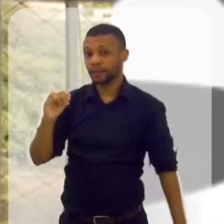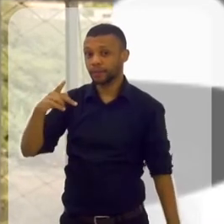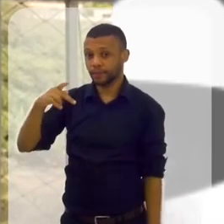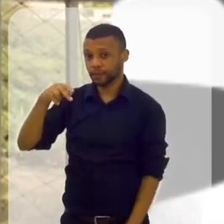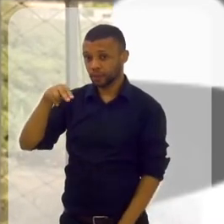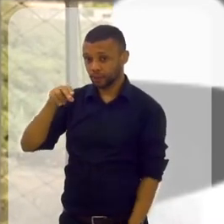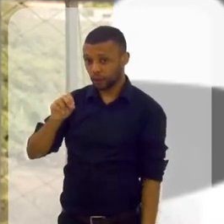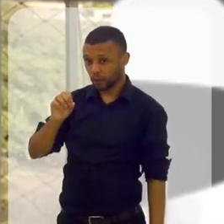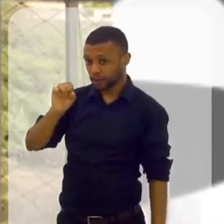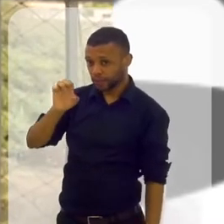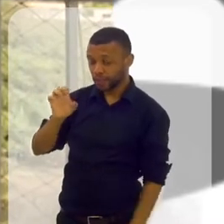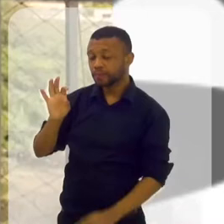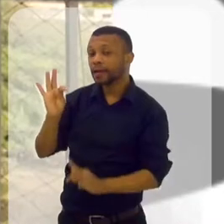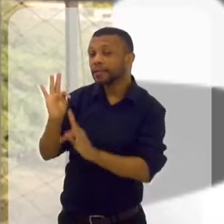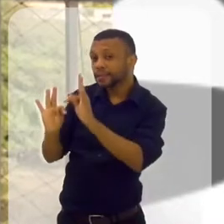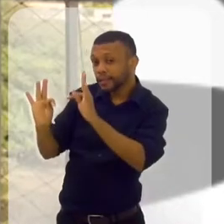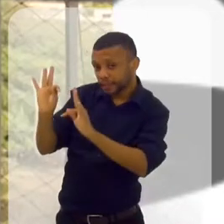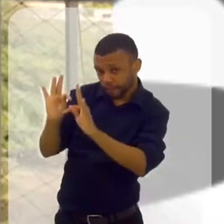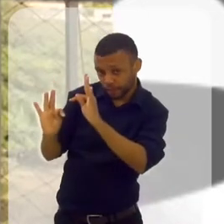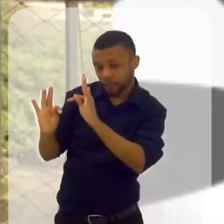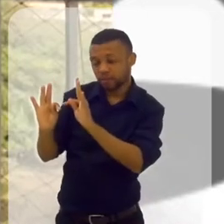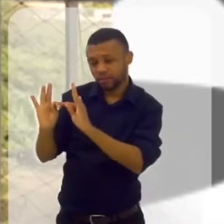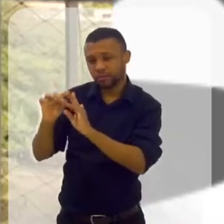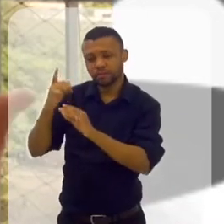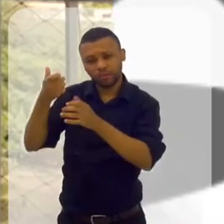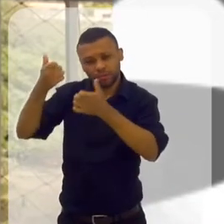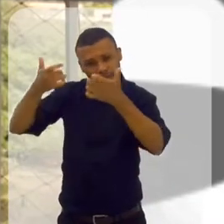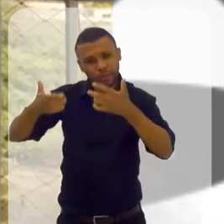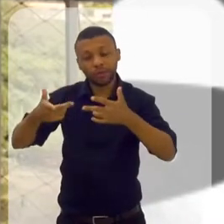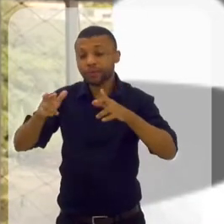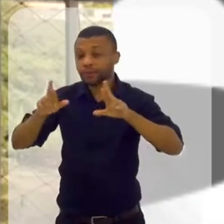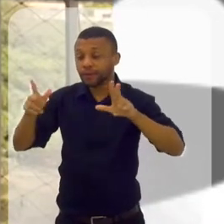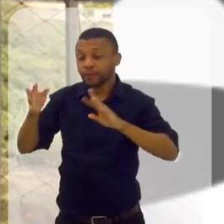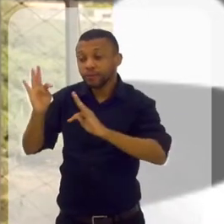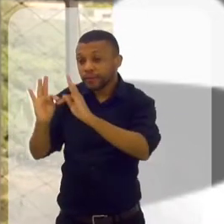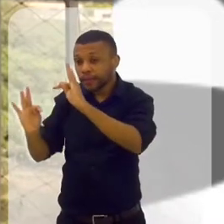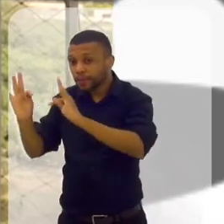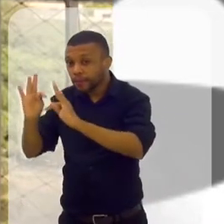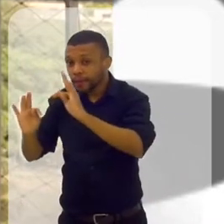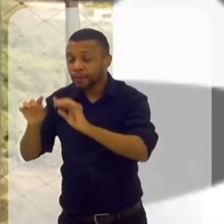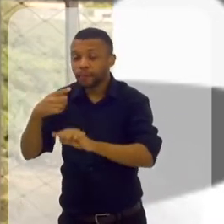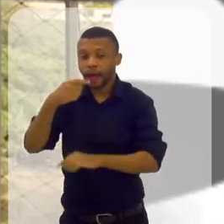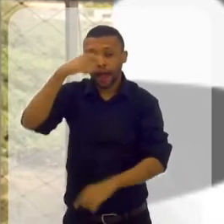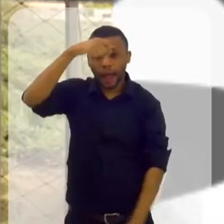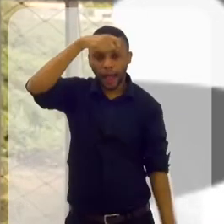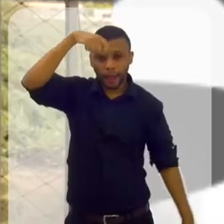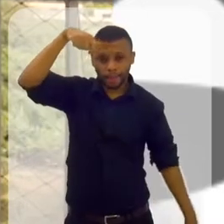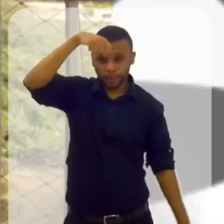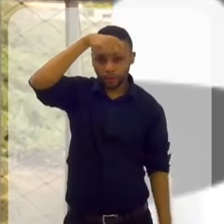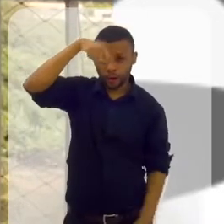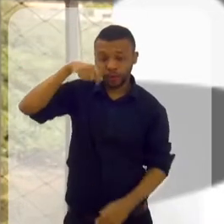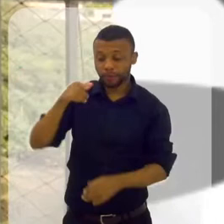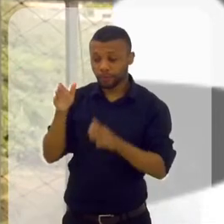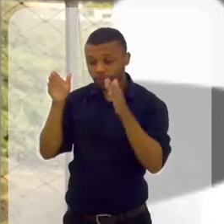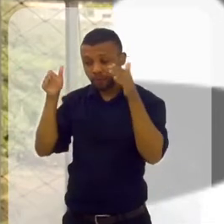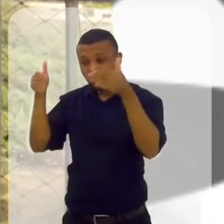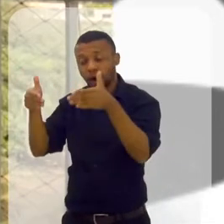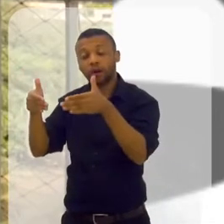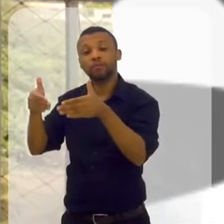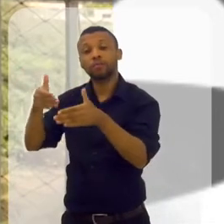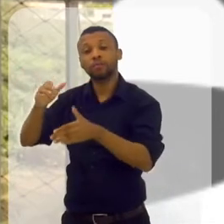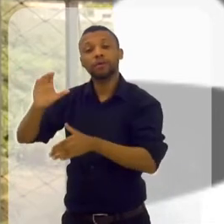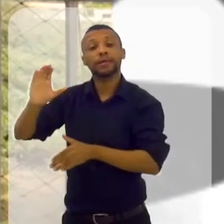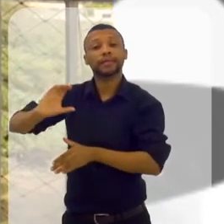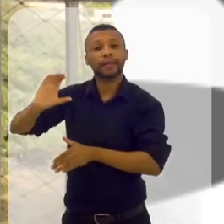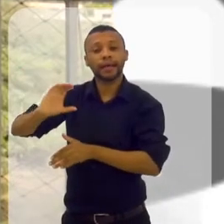hipnose, para um tratamento hipnótico. Eu vou explicar depois a diferença de hipnose e hipnoterapia. Então, o meu estudo é totalmente neurociência,